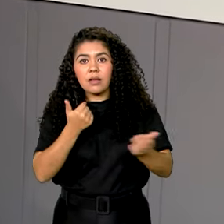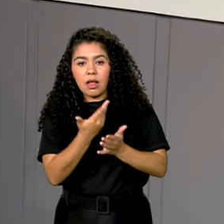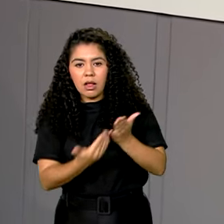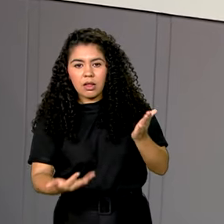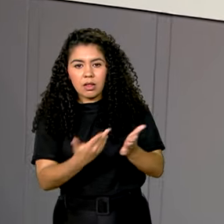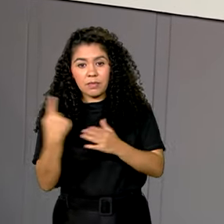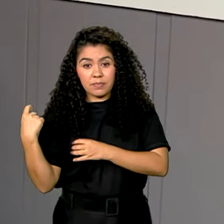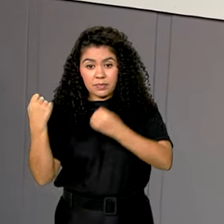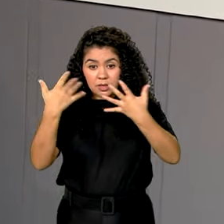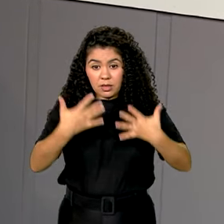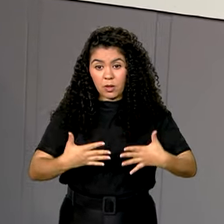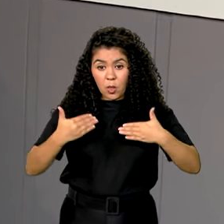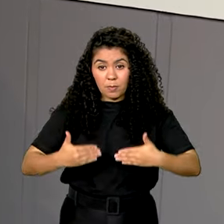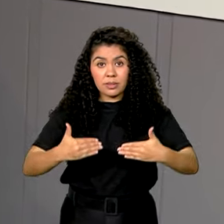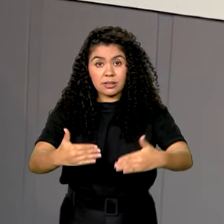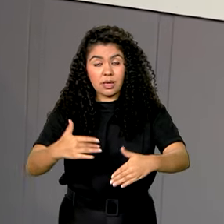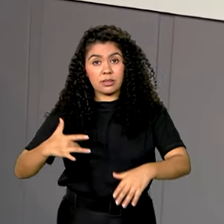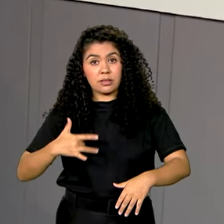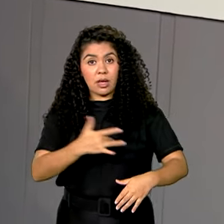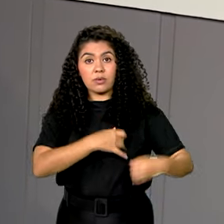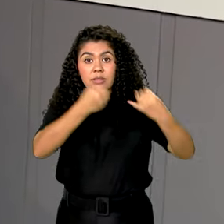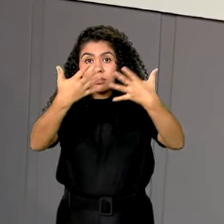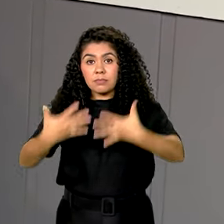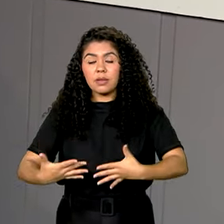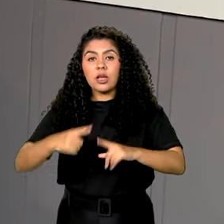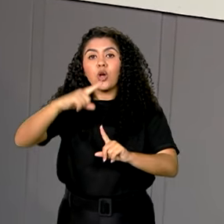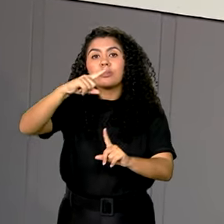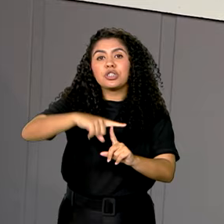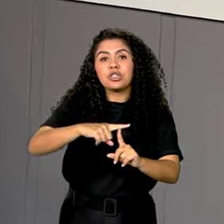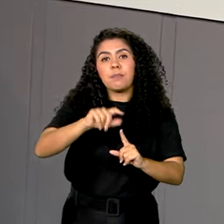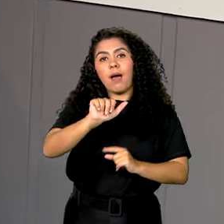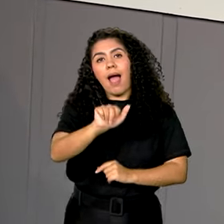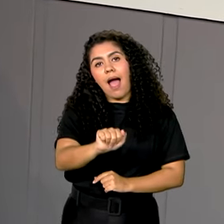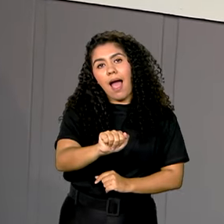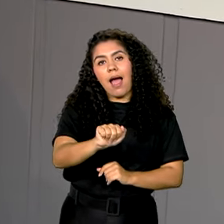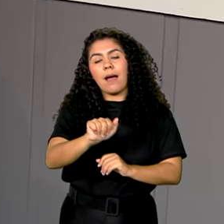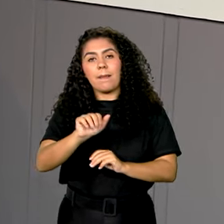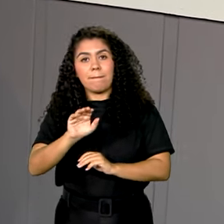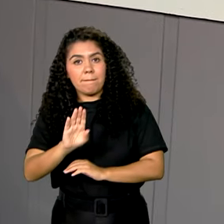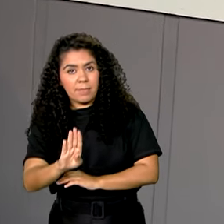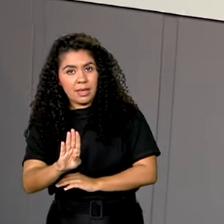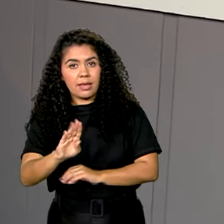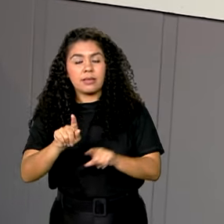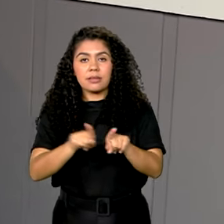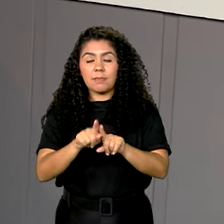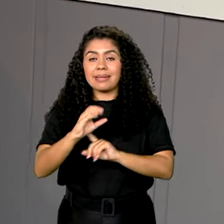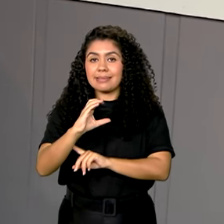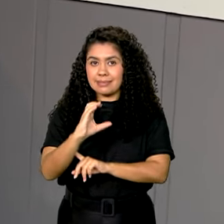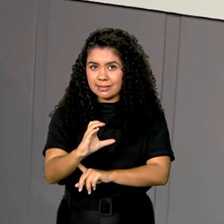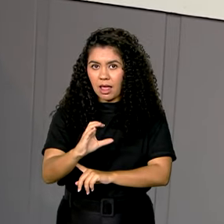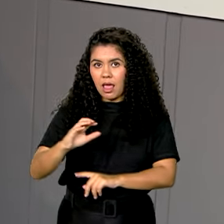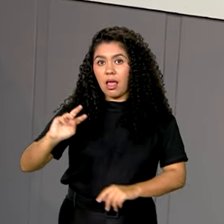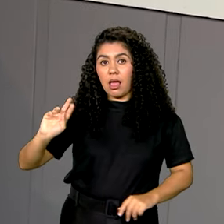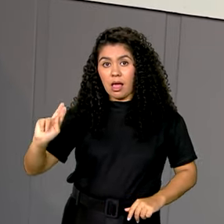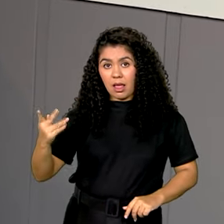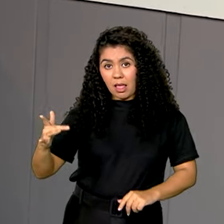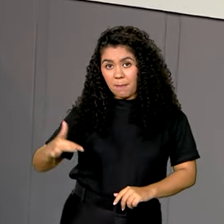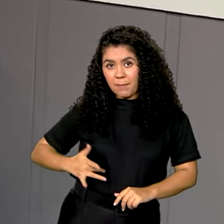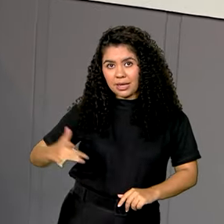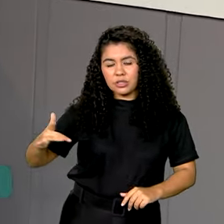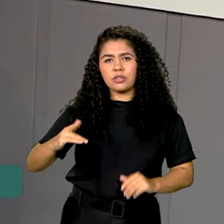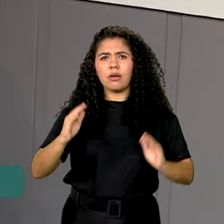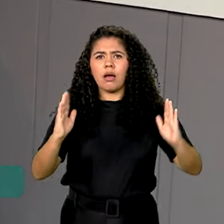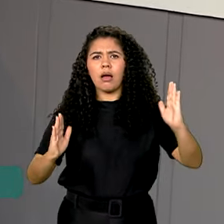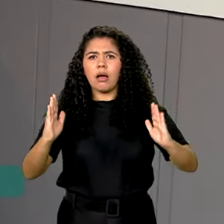os tipos A, B e C são os mais comuns no Brasil. Entre os anos 2000 e 2023, foram notificados mais